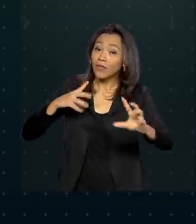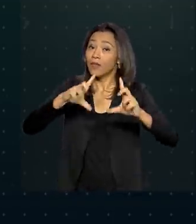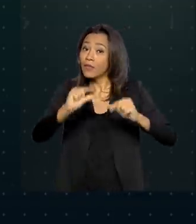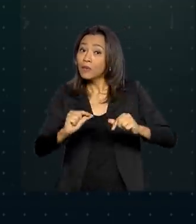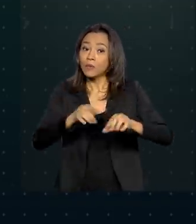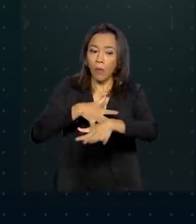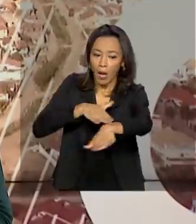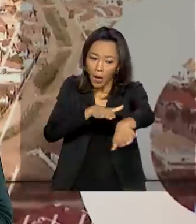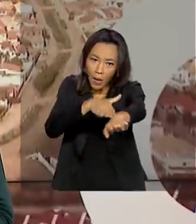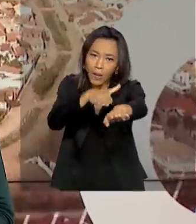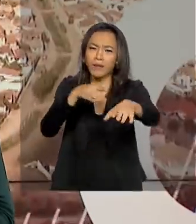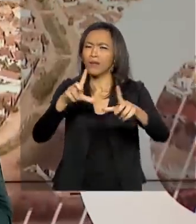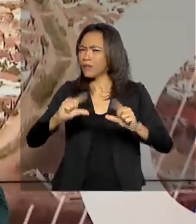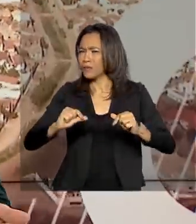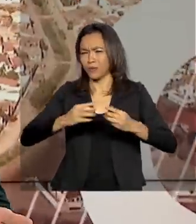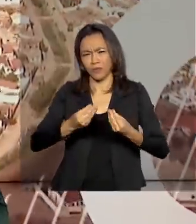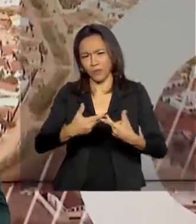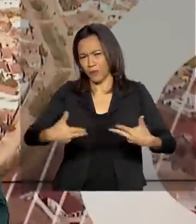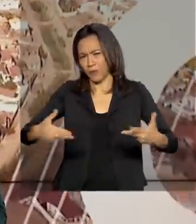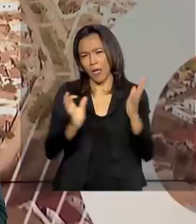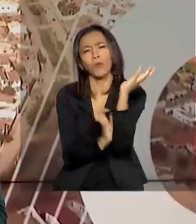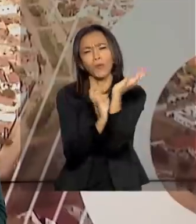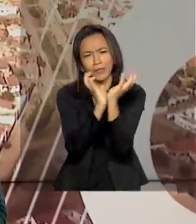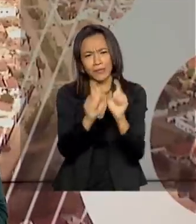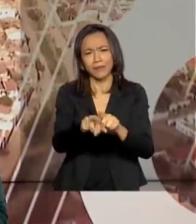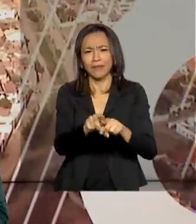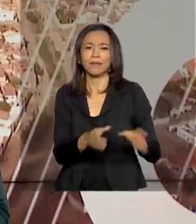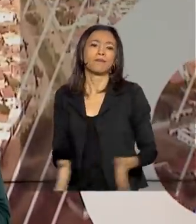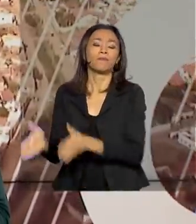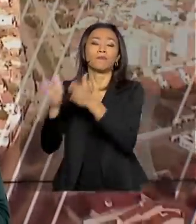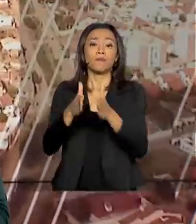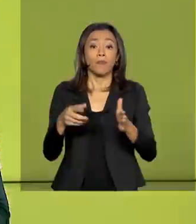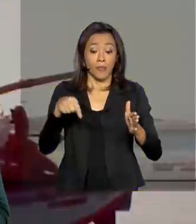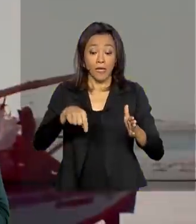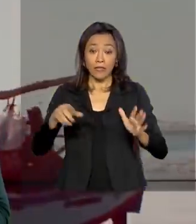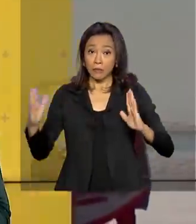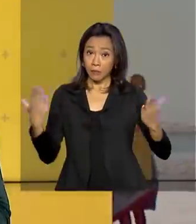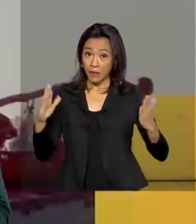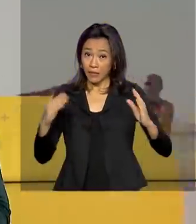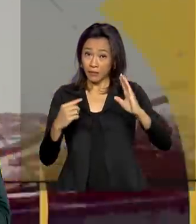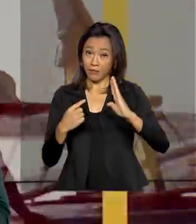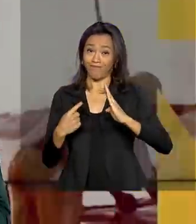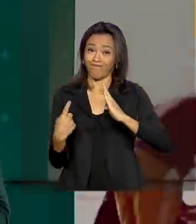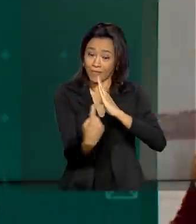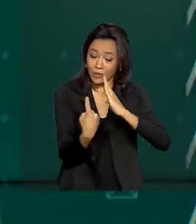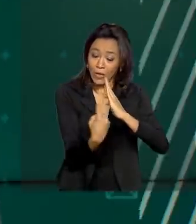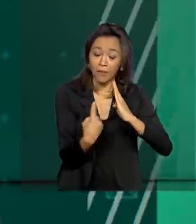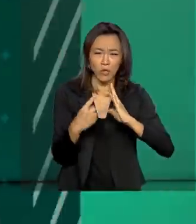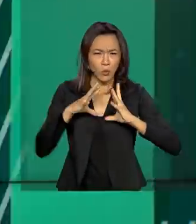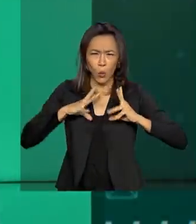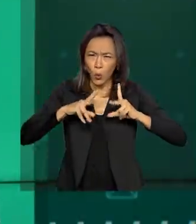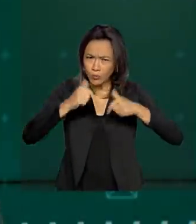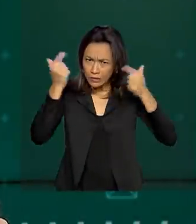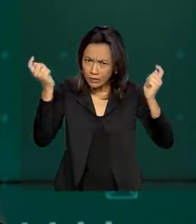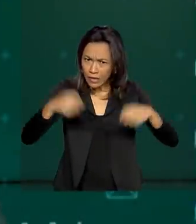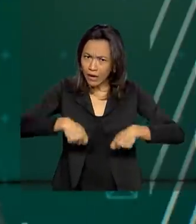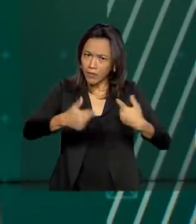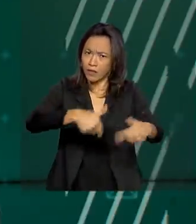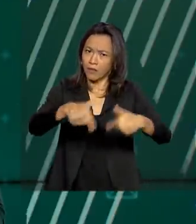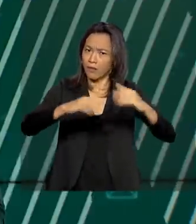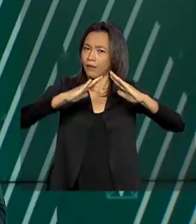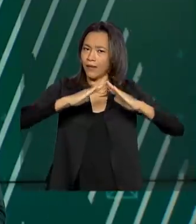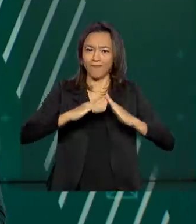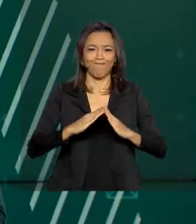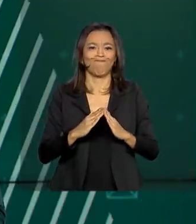e com burocracia. O período é de isolamento social, mas nem todo mundo pode trabalhar de casa. No